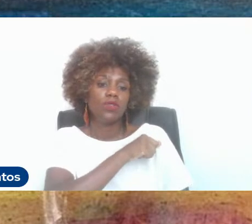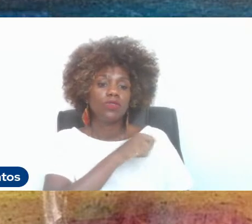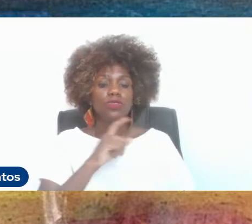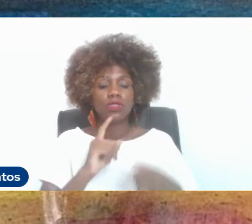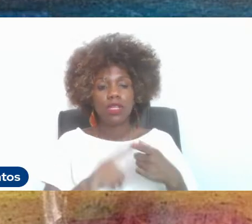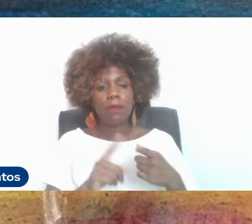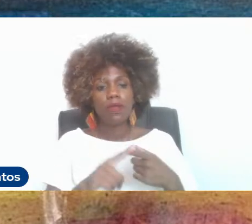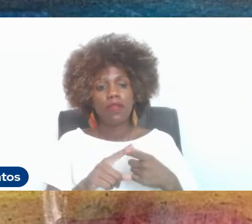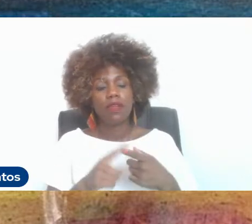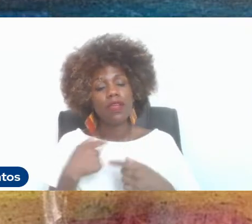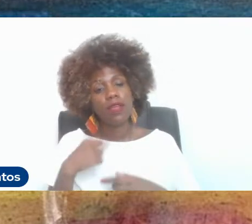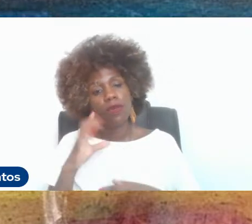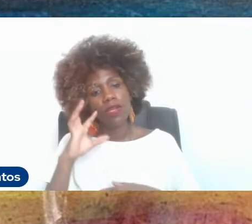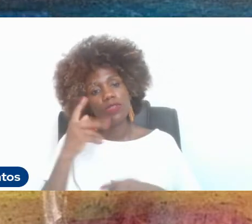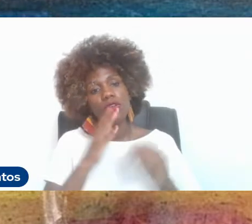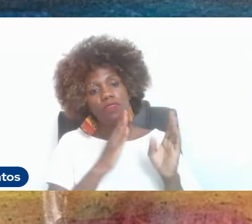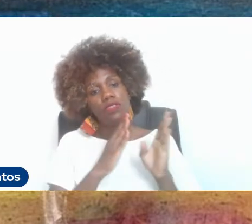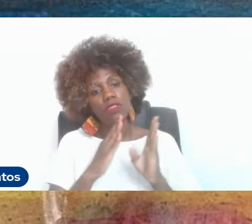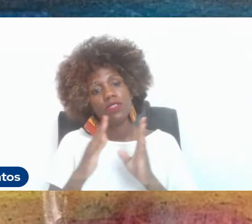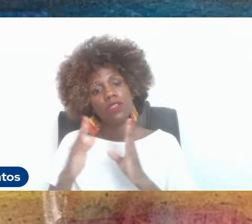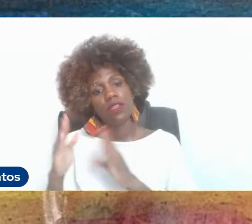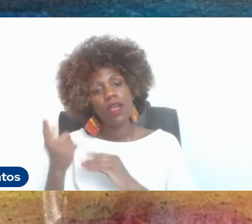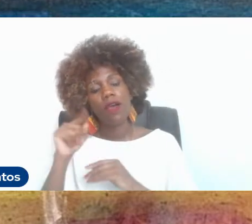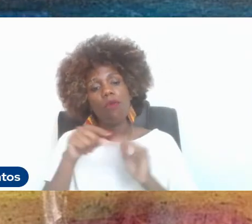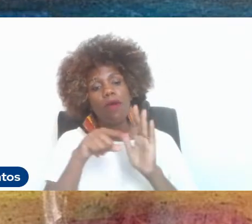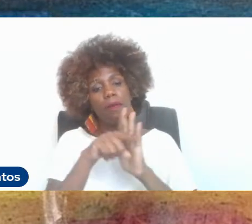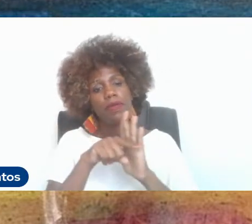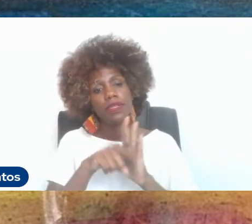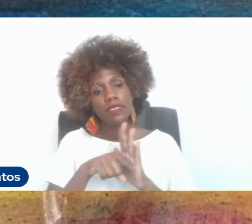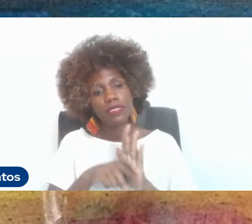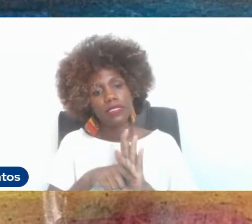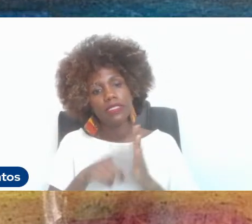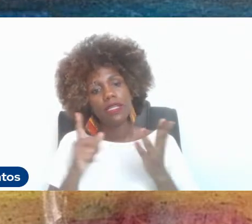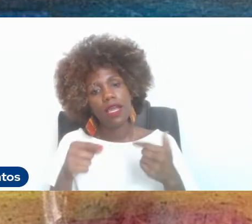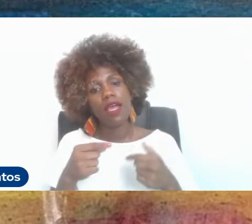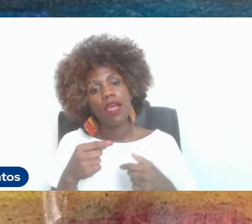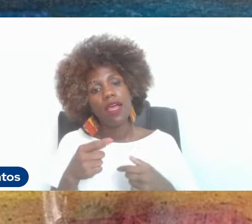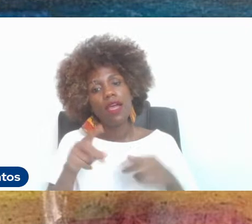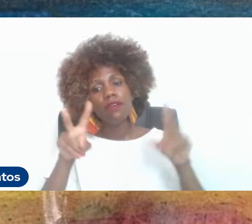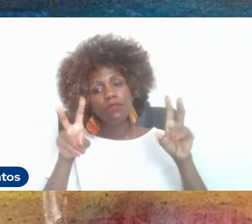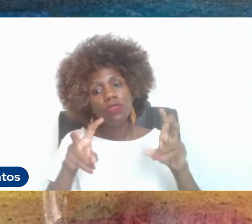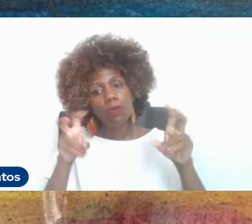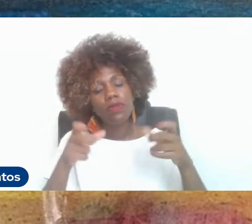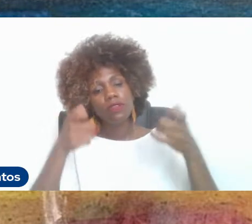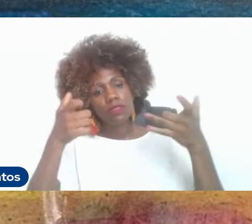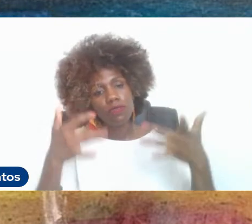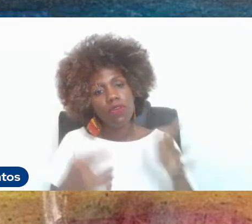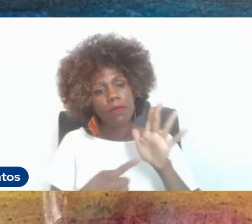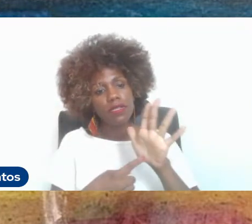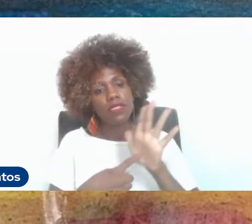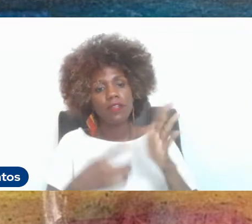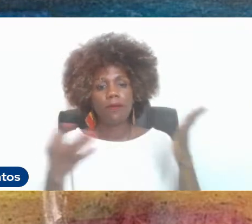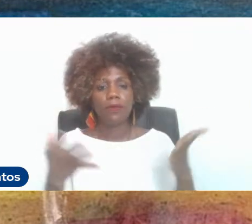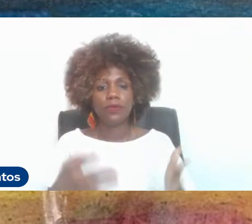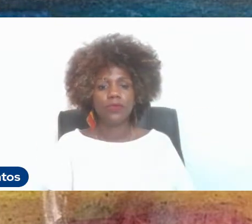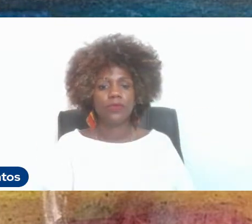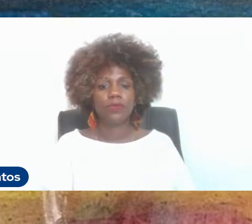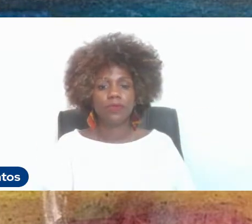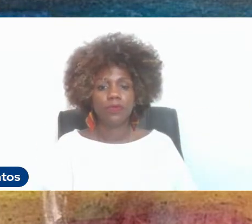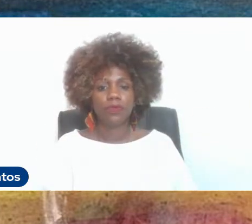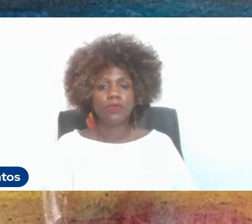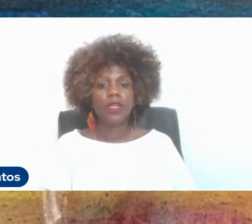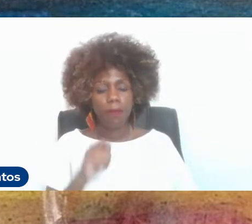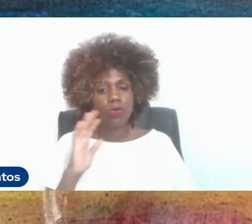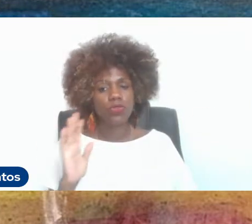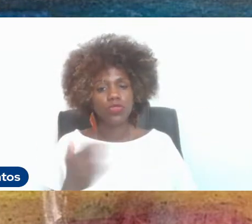então resolvi sistematizar isso em forma de pesquisa, e é um pouco disso que eu pretendo apresentar hoje. Então, se a gente pudesse